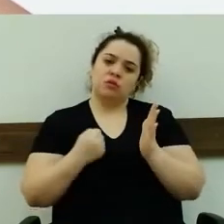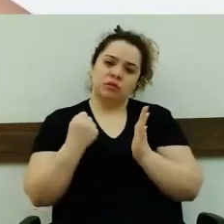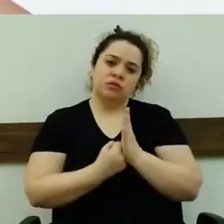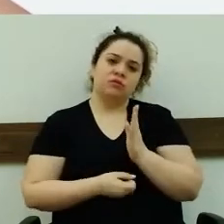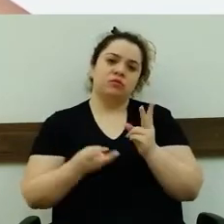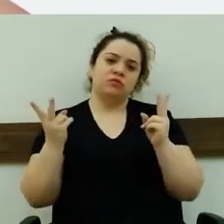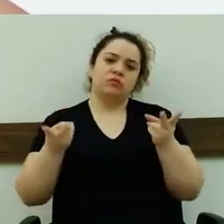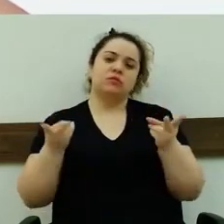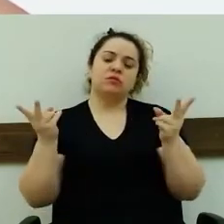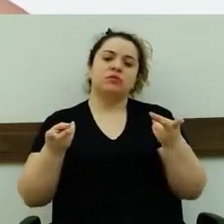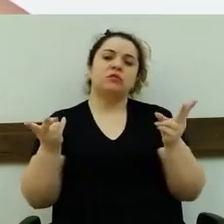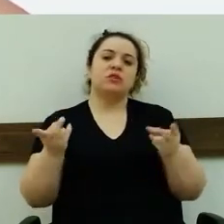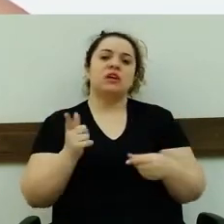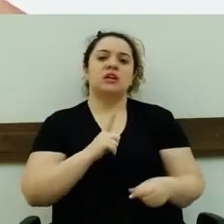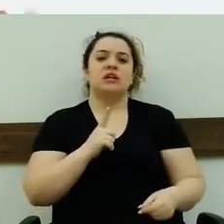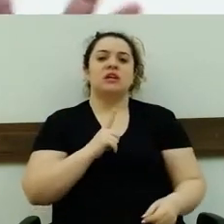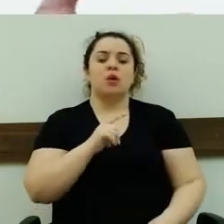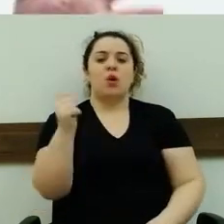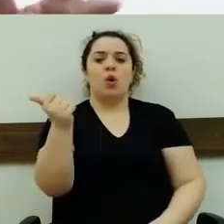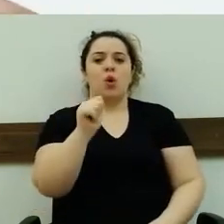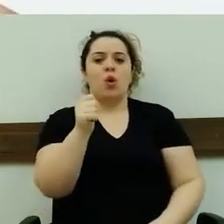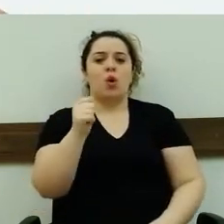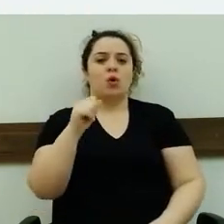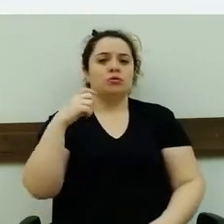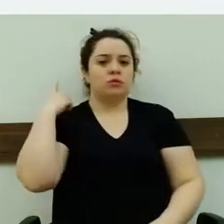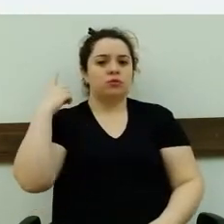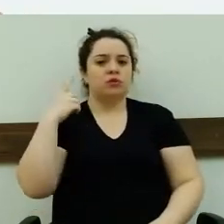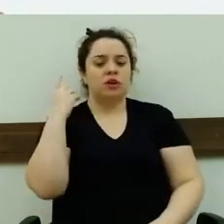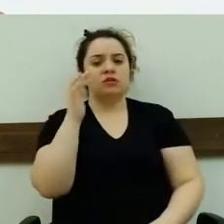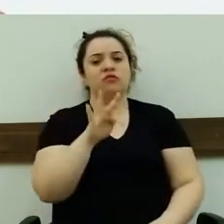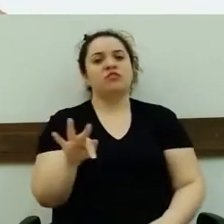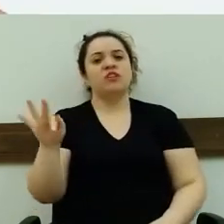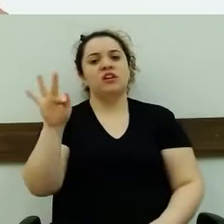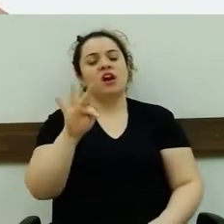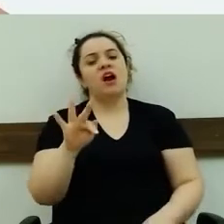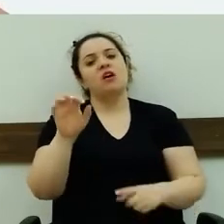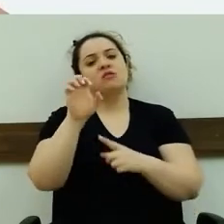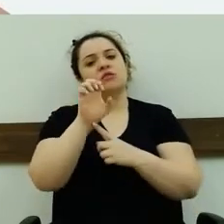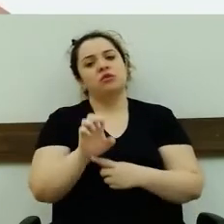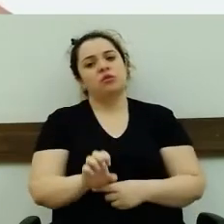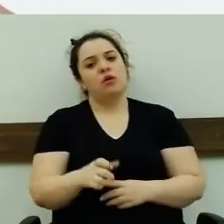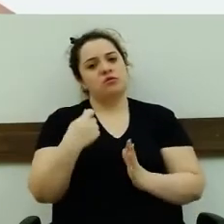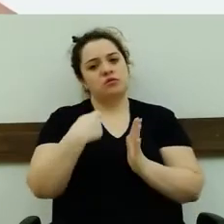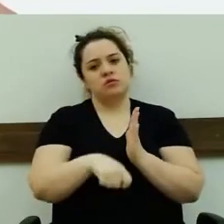11 deputados, entre federal e estadual, assinou esse projeto,